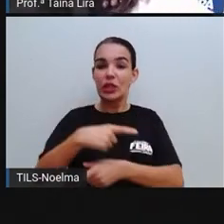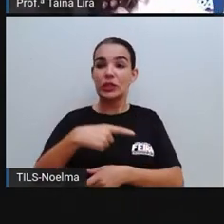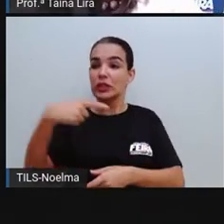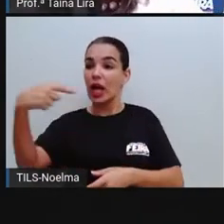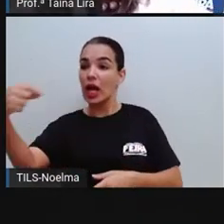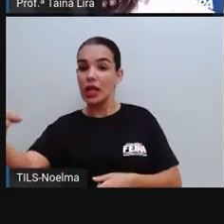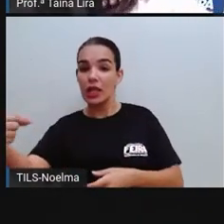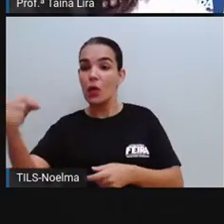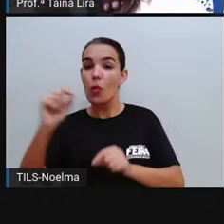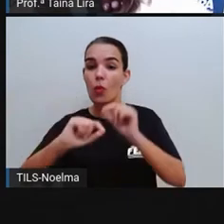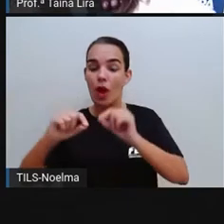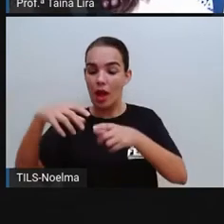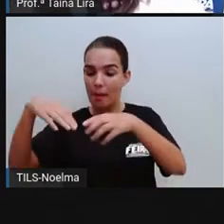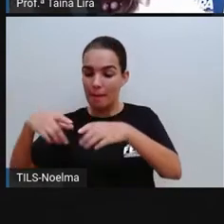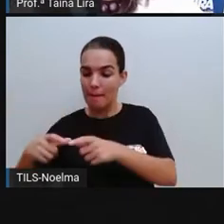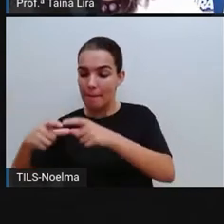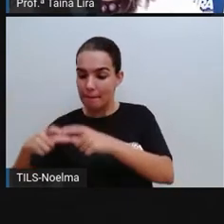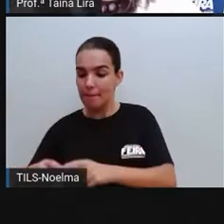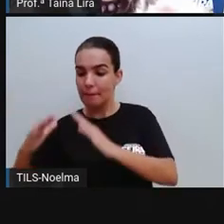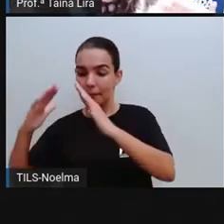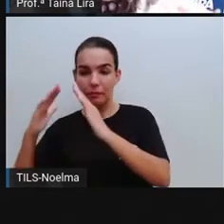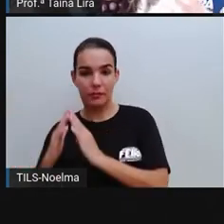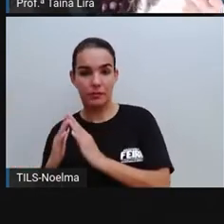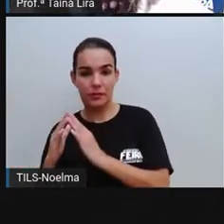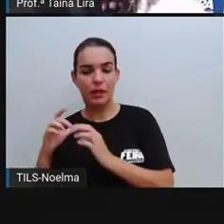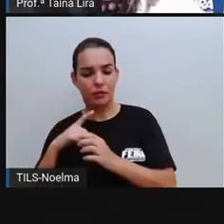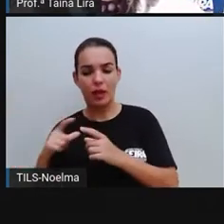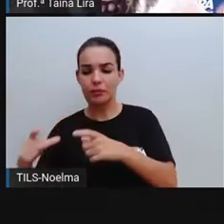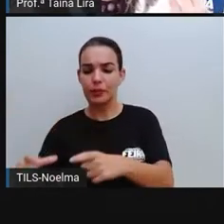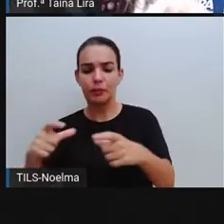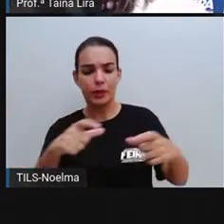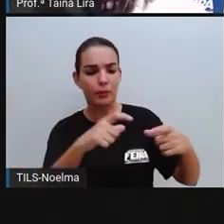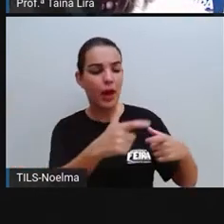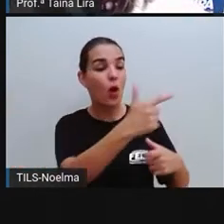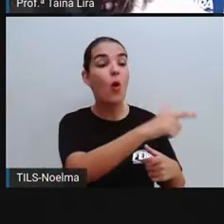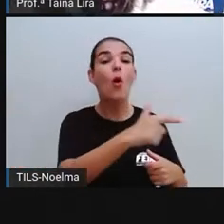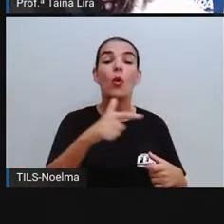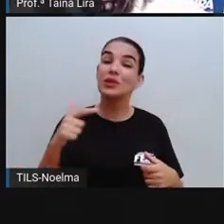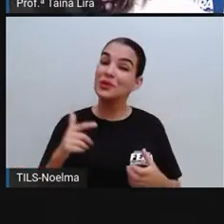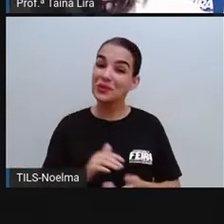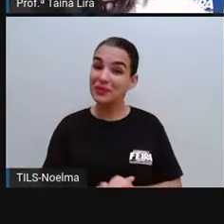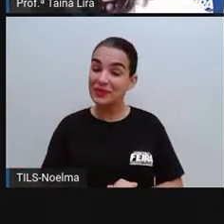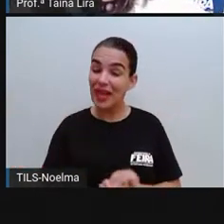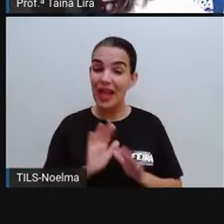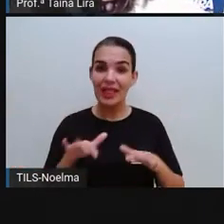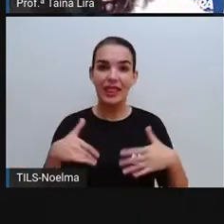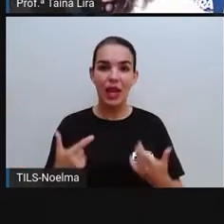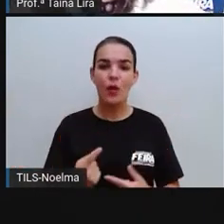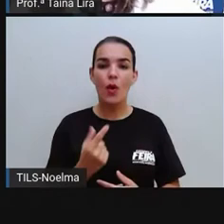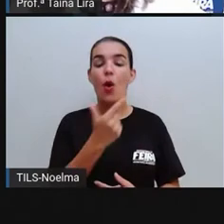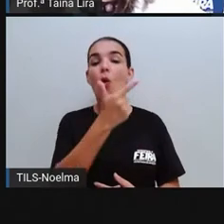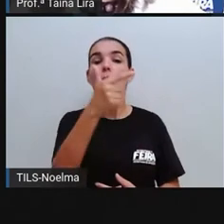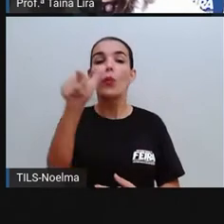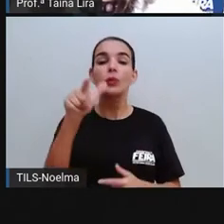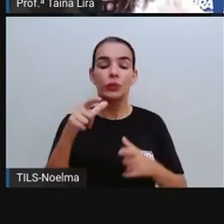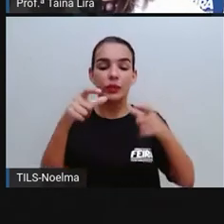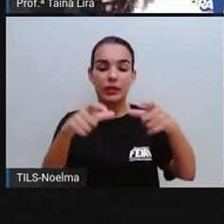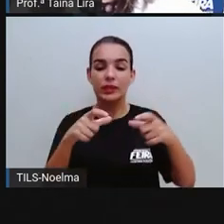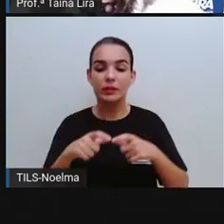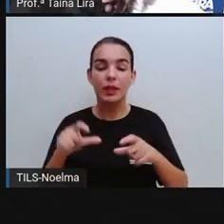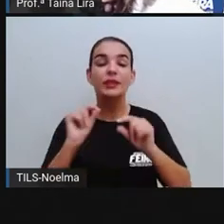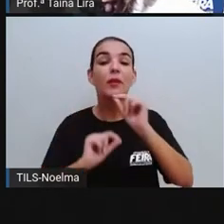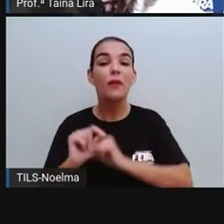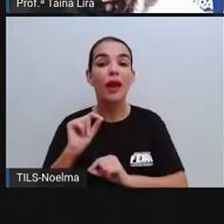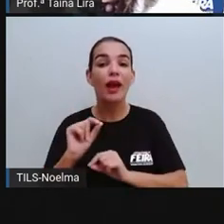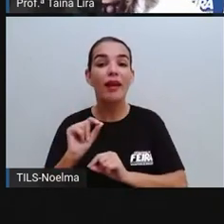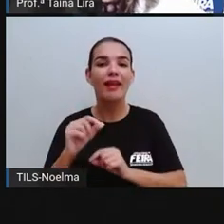diferentes da minha família em outros espaços. Um desses espaços é a escola,